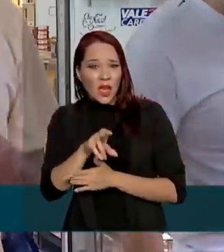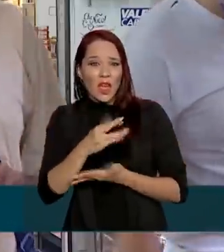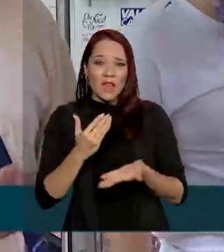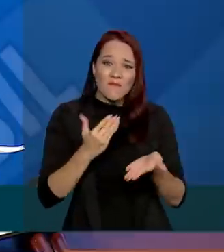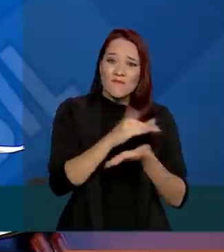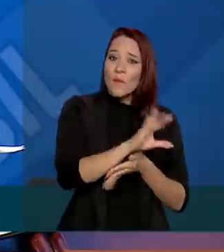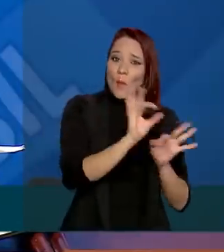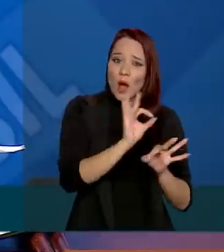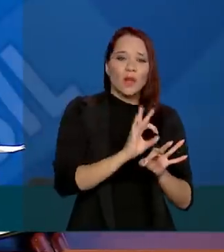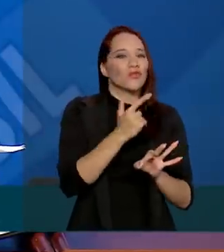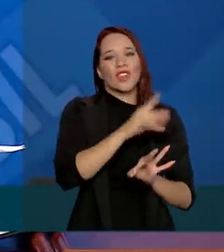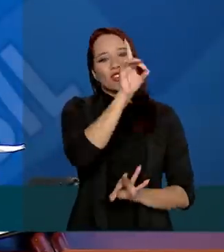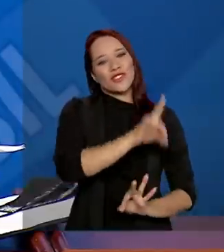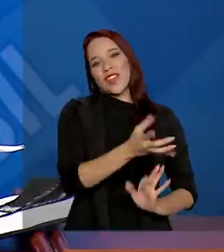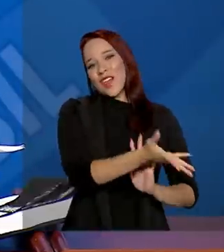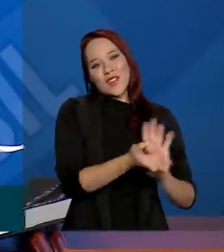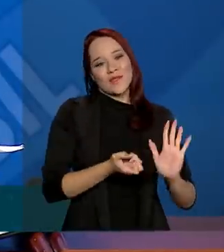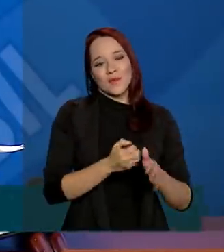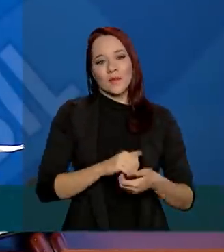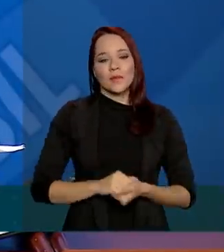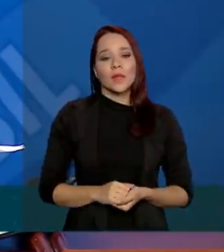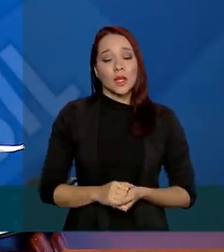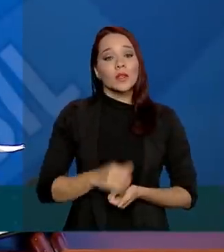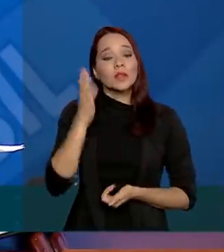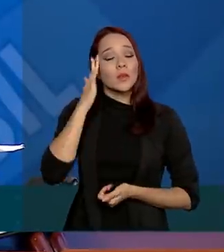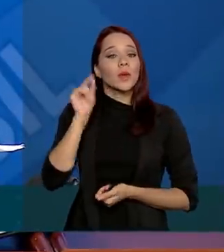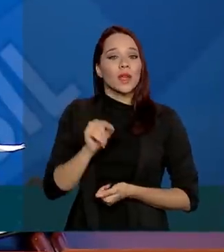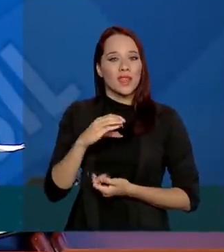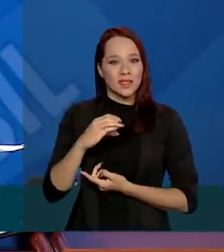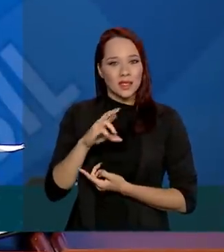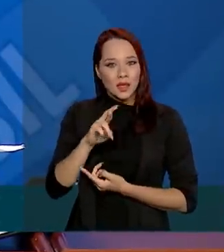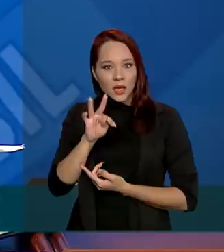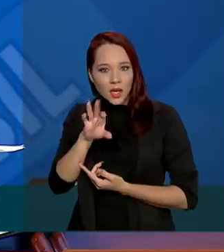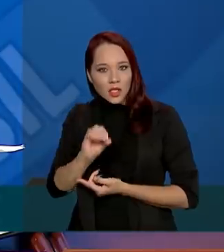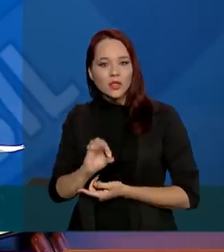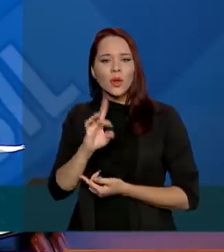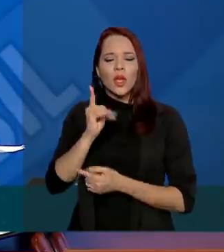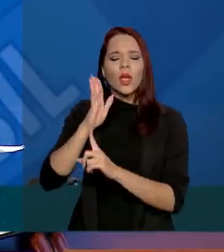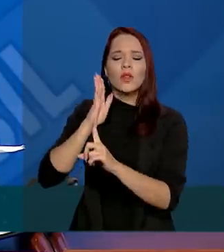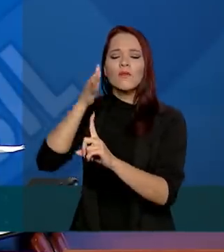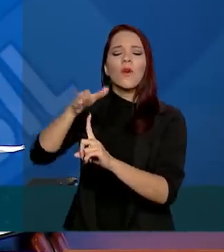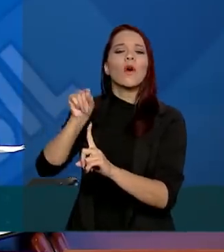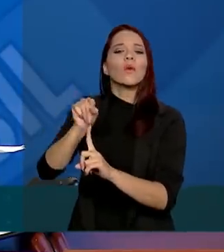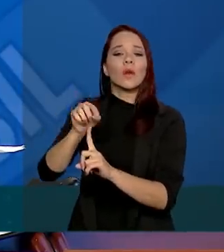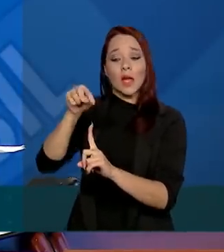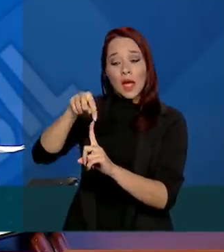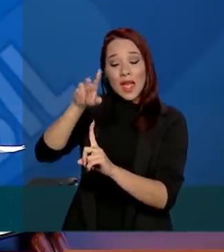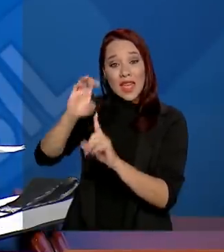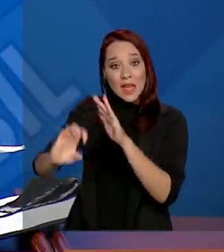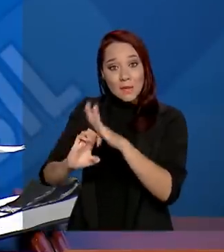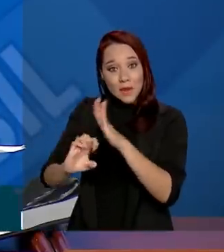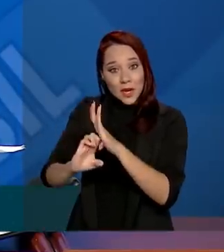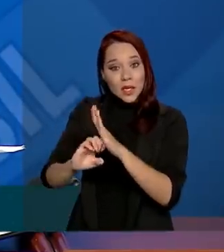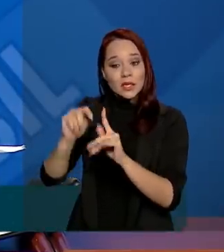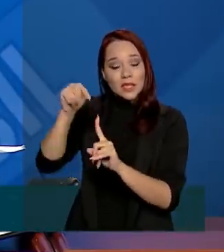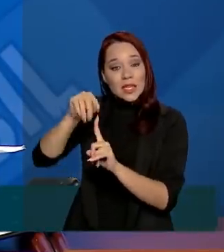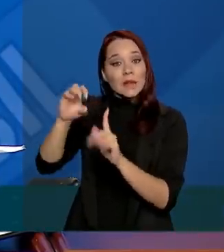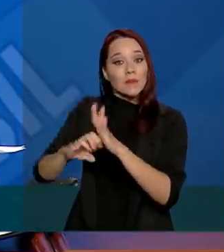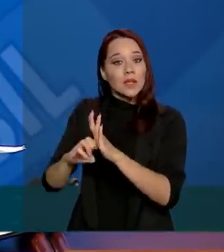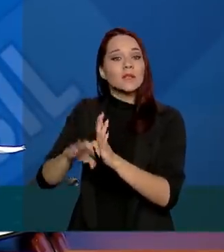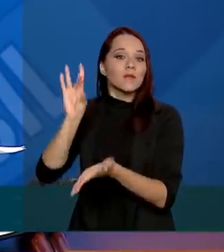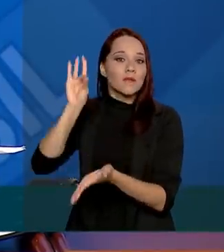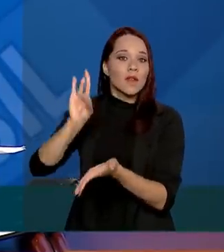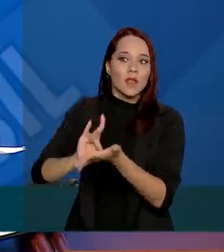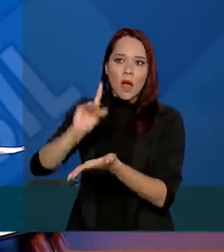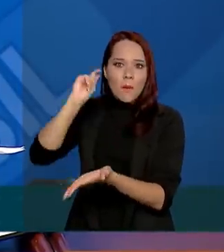o crédito. Um reconhecimento de que o crédito está direcionado àquelas empresas que, de fato,